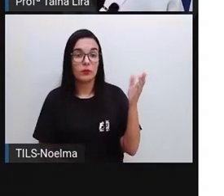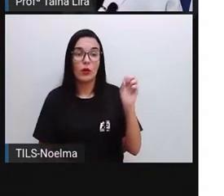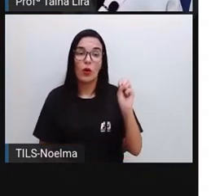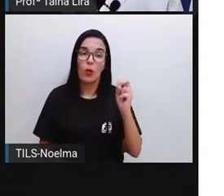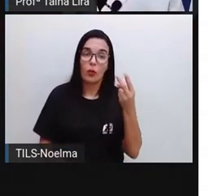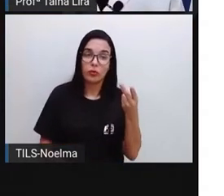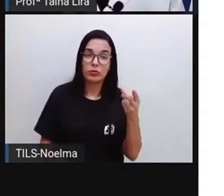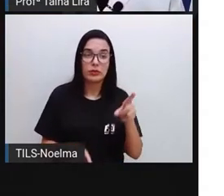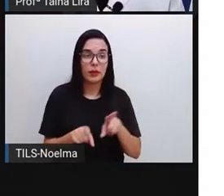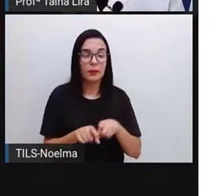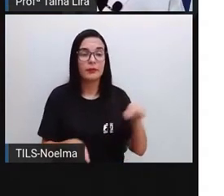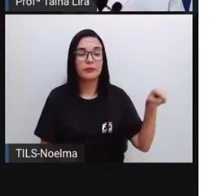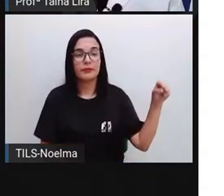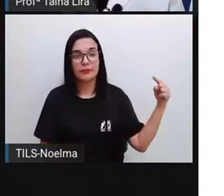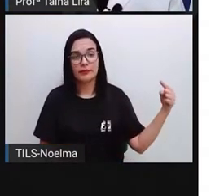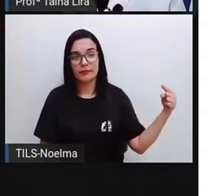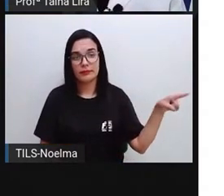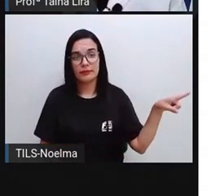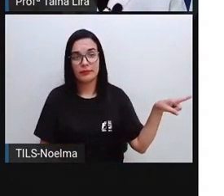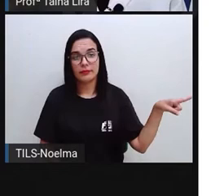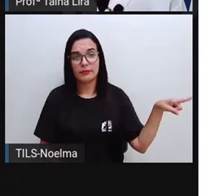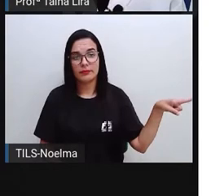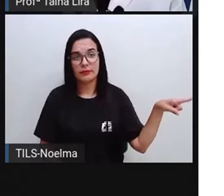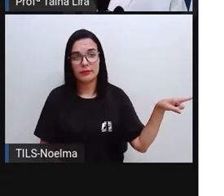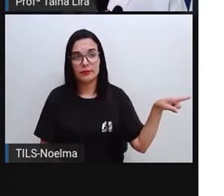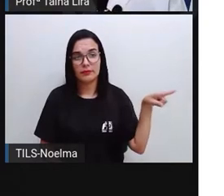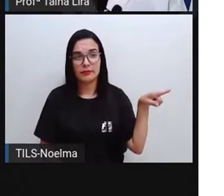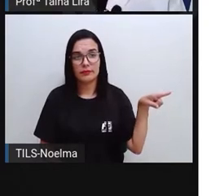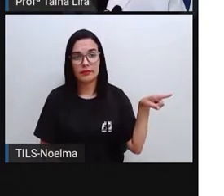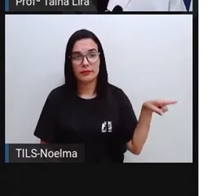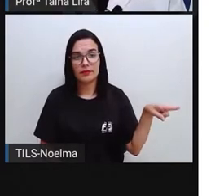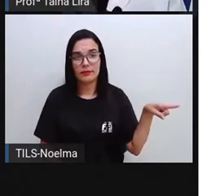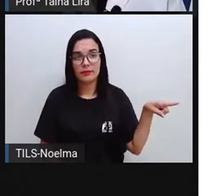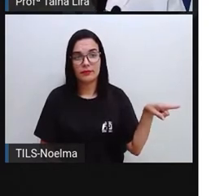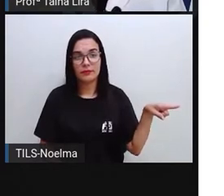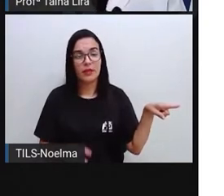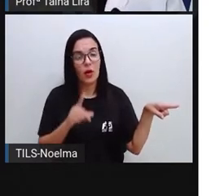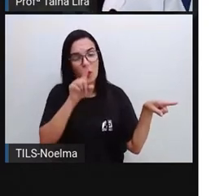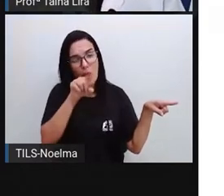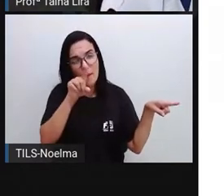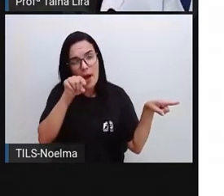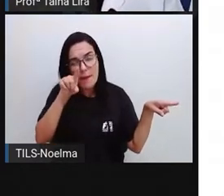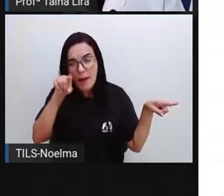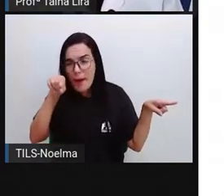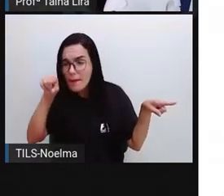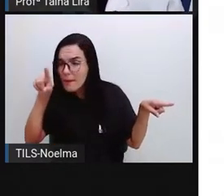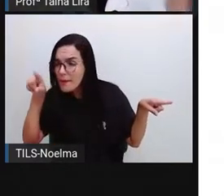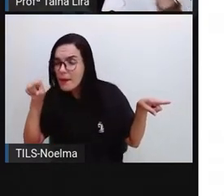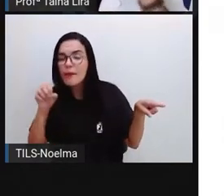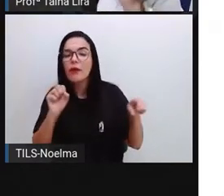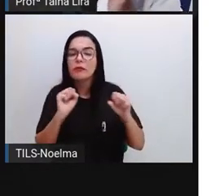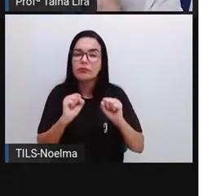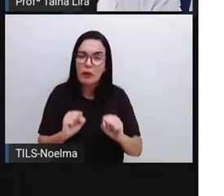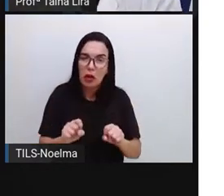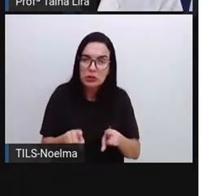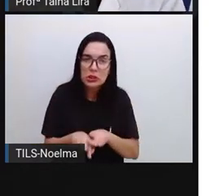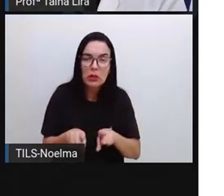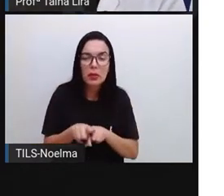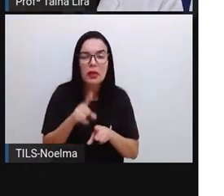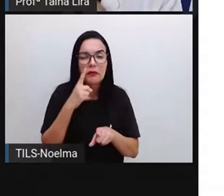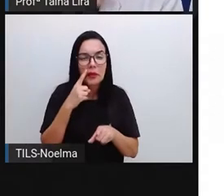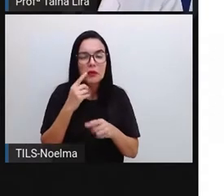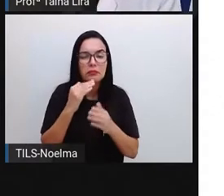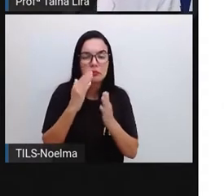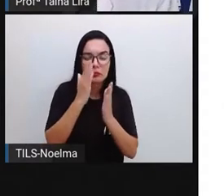Ou fazer aí, ó, o segundo ano, também com os palitinhos. Também é uma maneira colocar ali